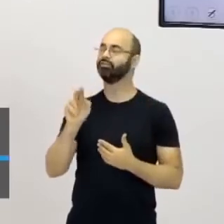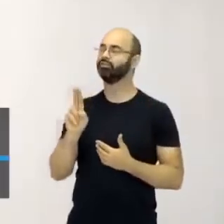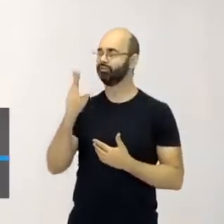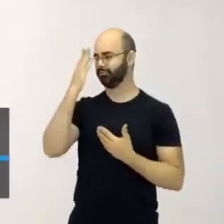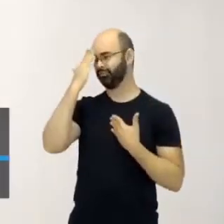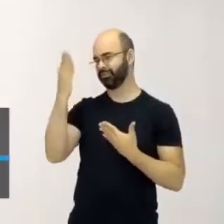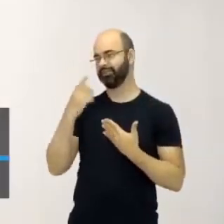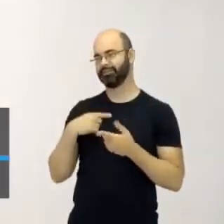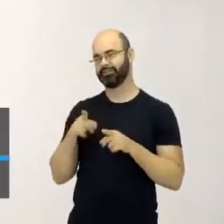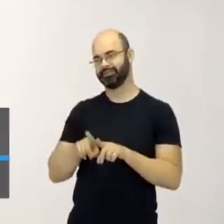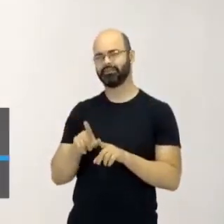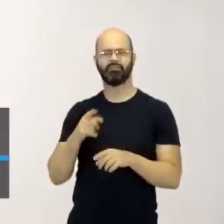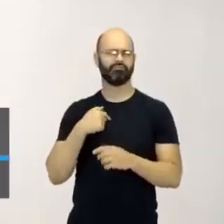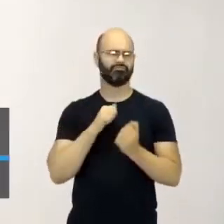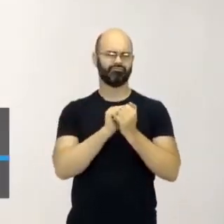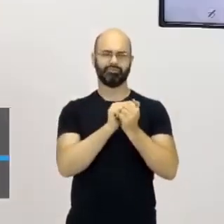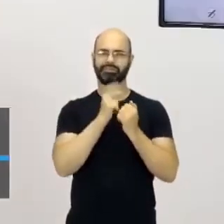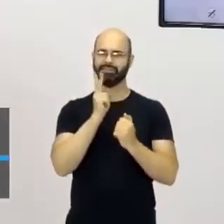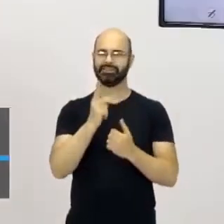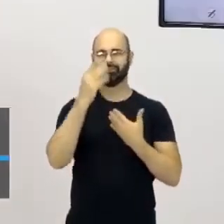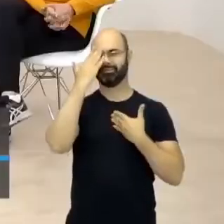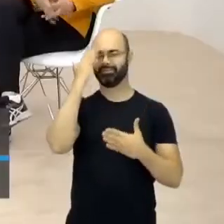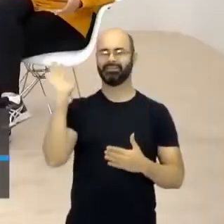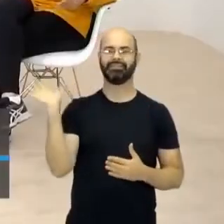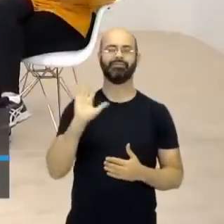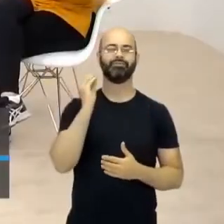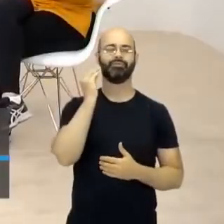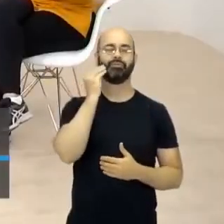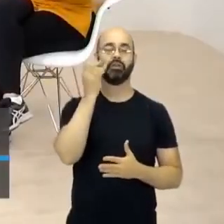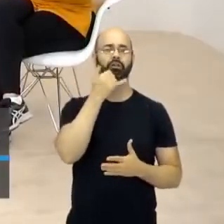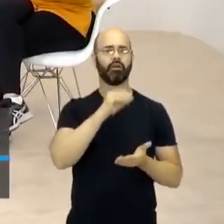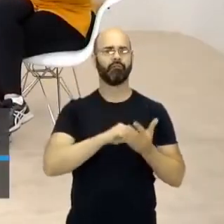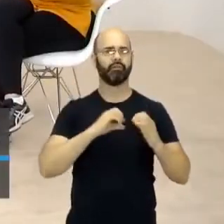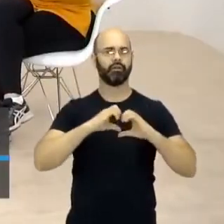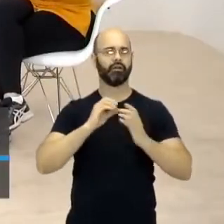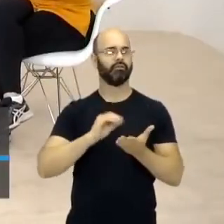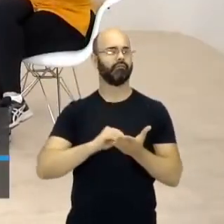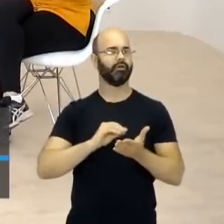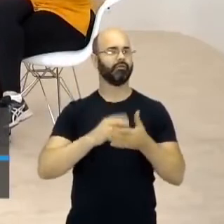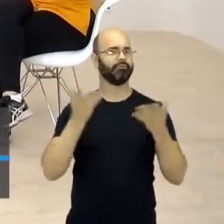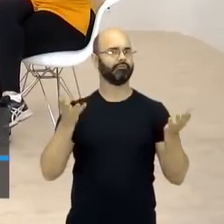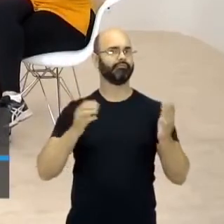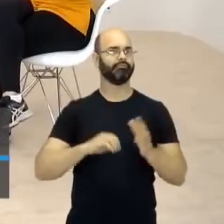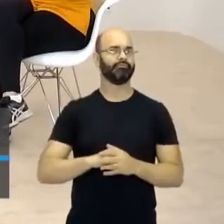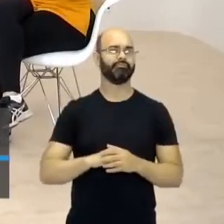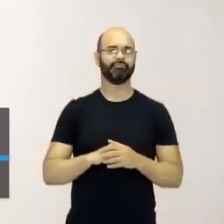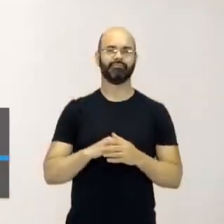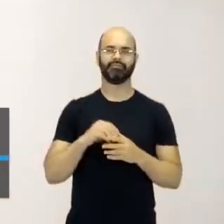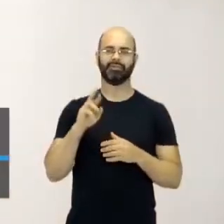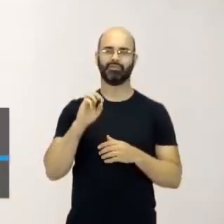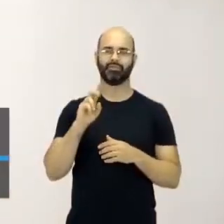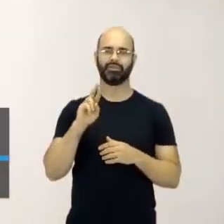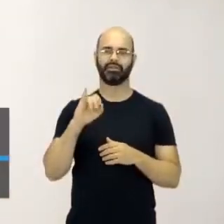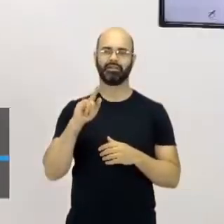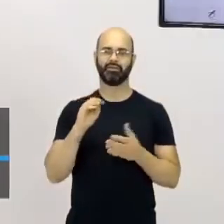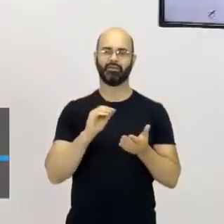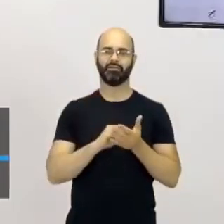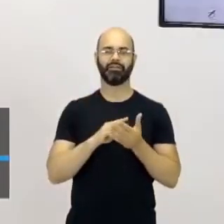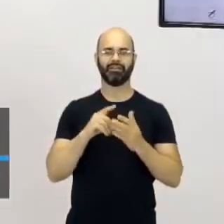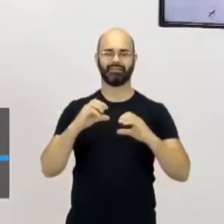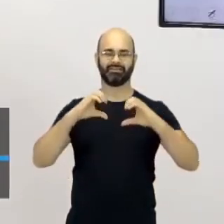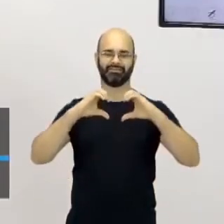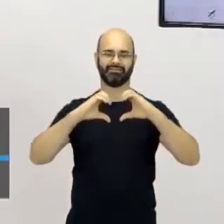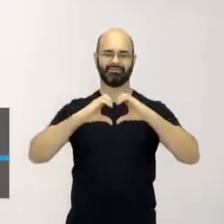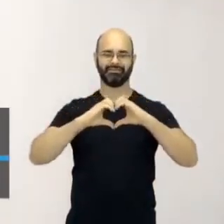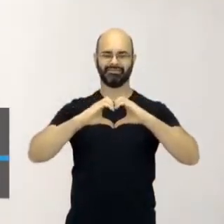parceria novamente. Estamos juntos sempre. Até mais. Beijo, não, não, coração. Ai, Coração, senão o Rodrigo vai ficar chachado. em forma de